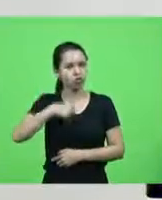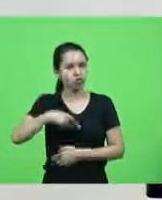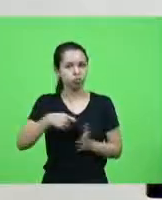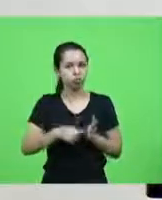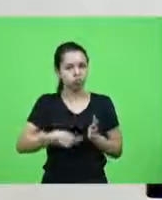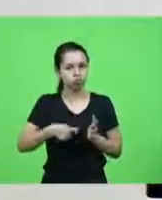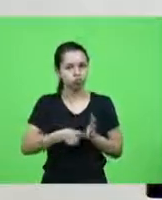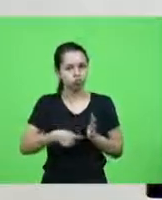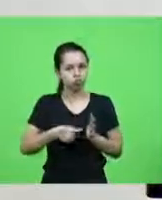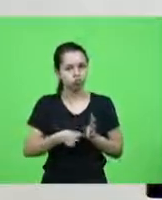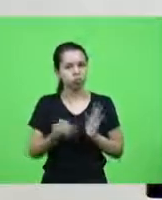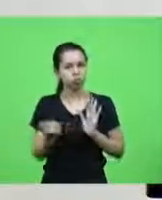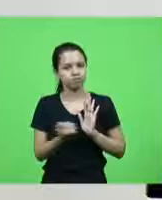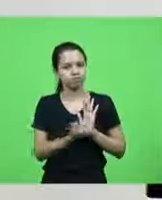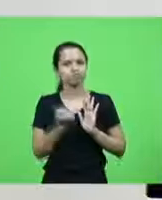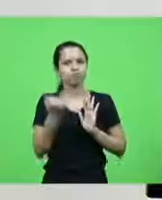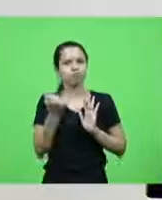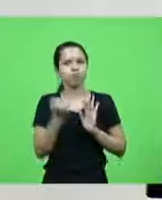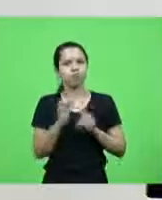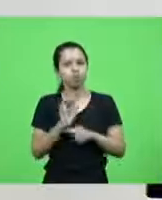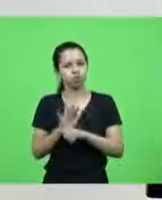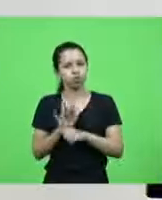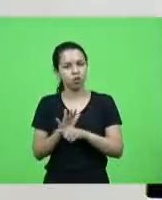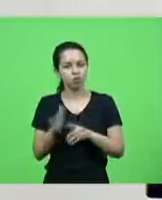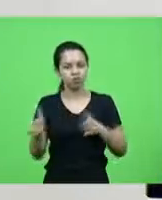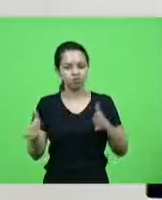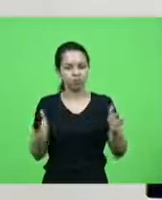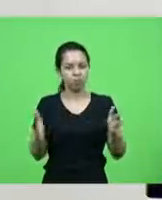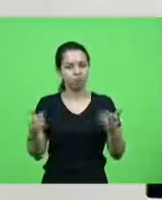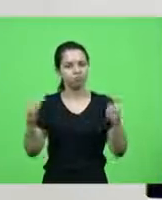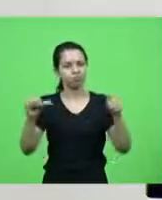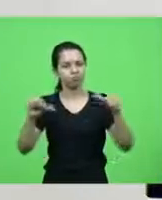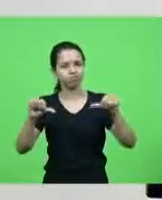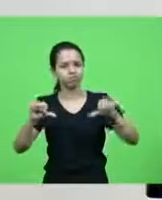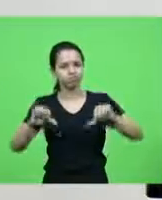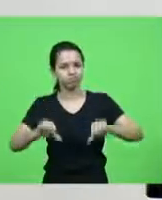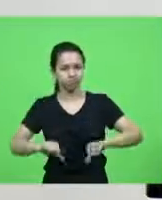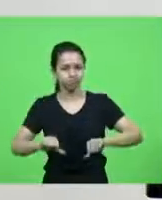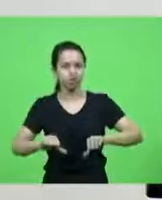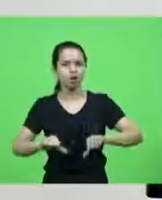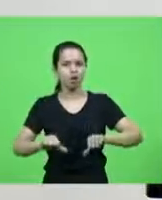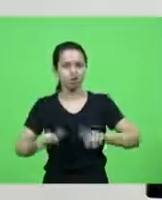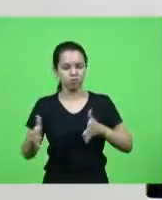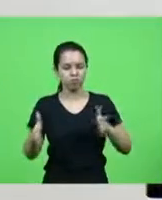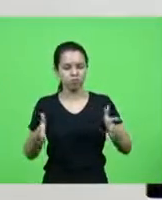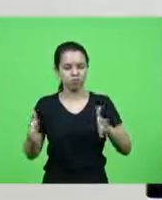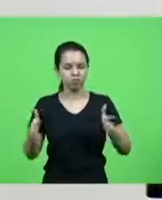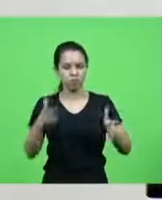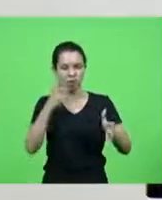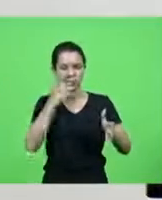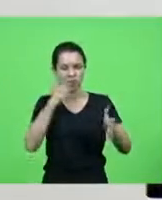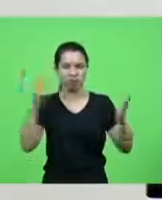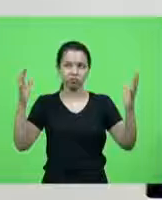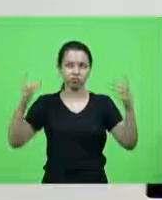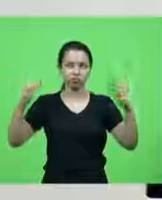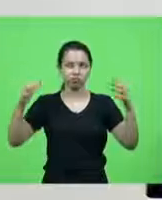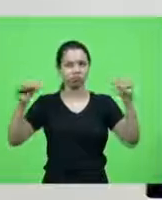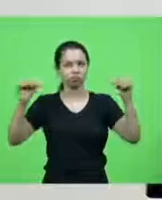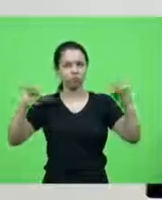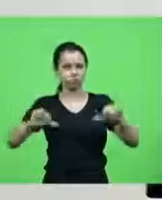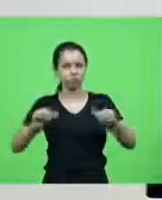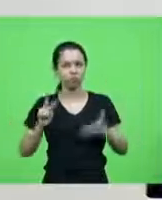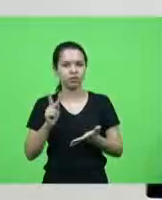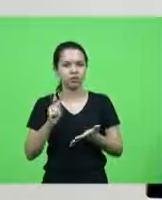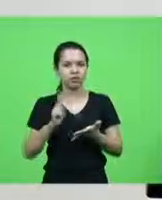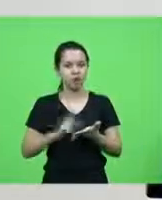momento tão crítico de uma crise aguda agônica enfrentamos uma verdadeira tempestade com a pandemia e como membro agora da